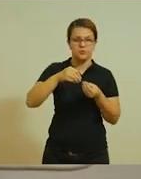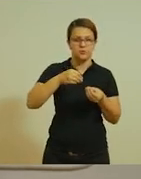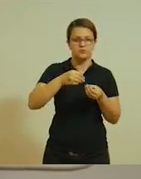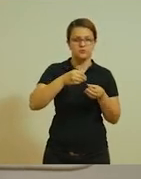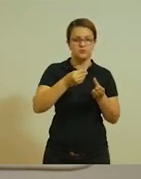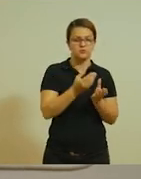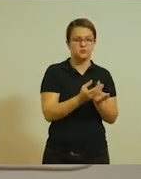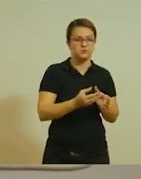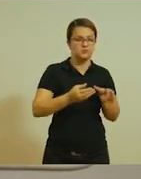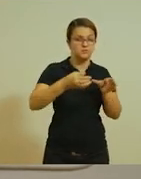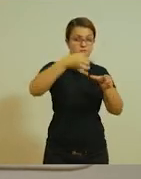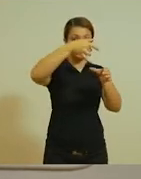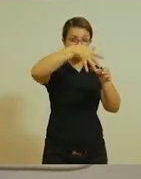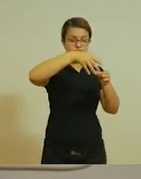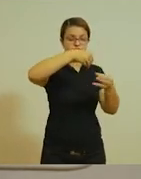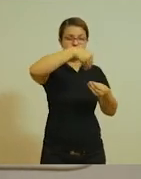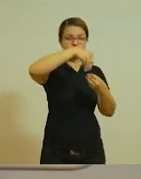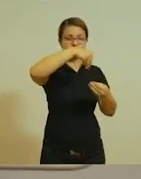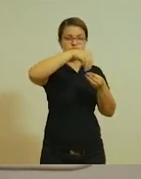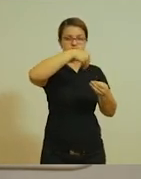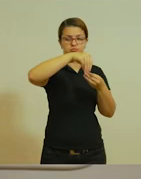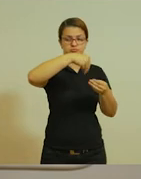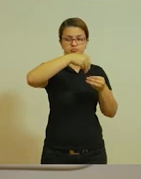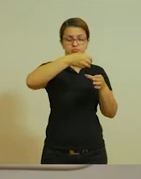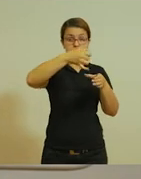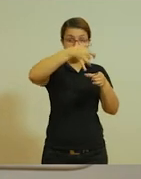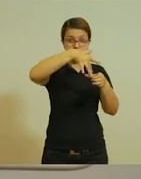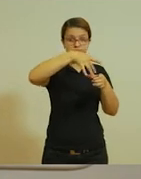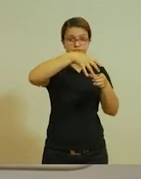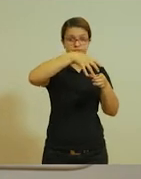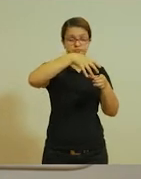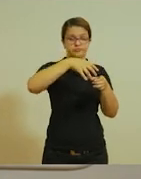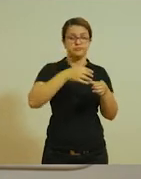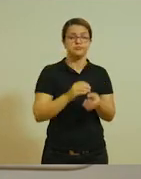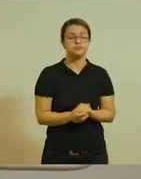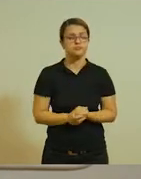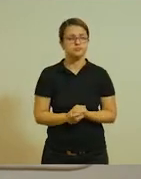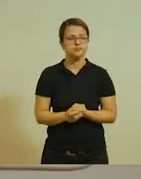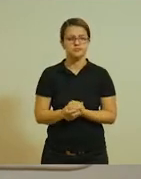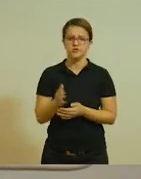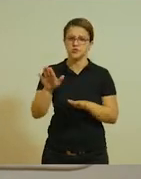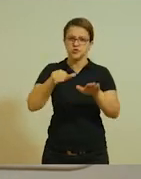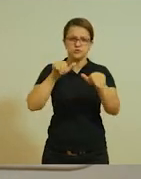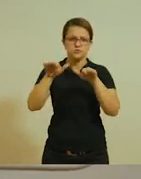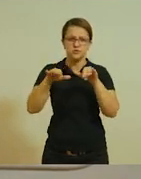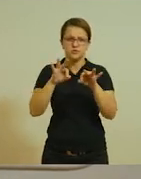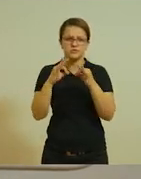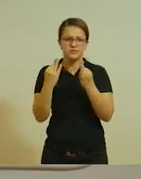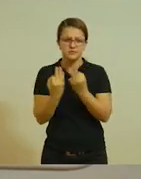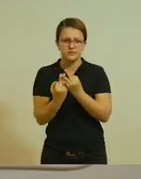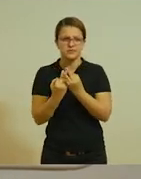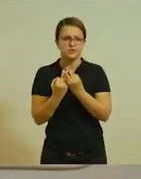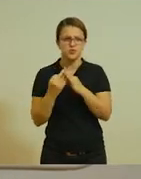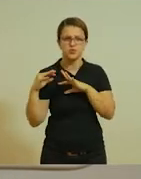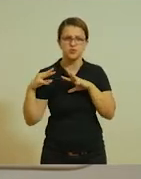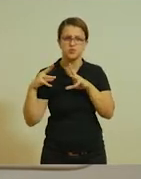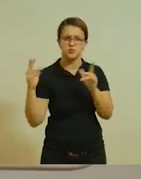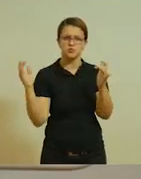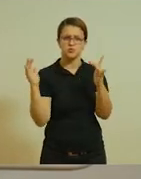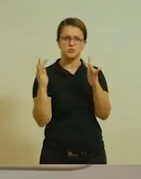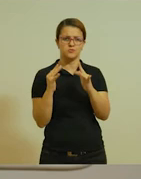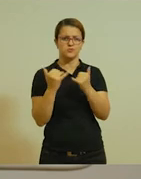iniciar. Reúna toda a família. O objetivo é escolher o mão direita,